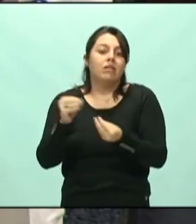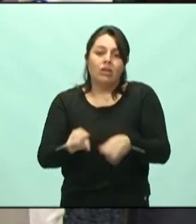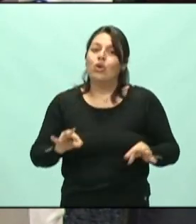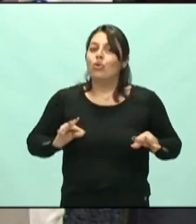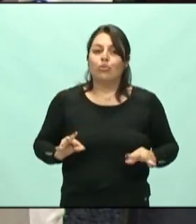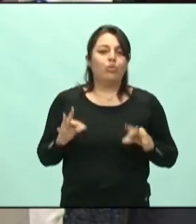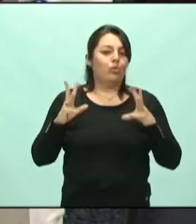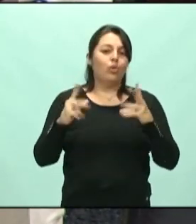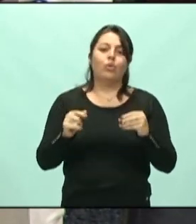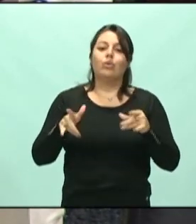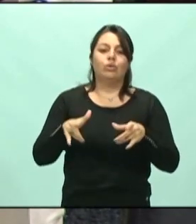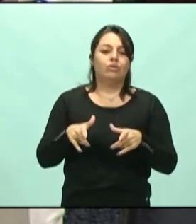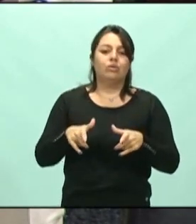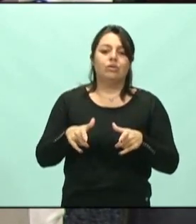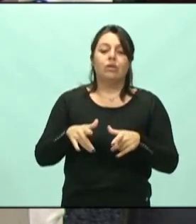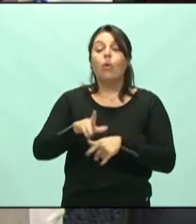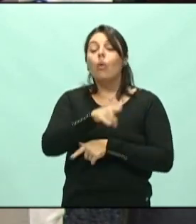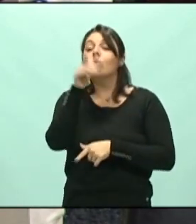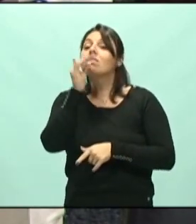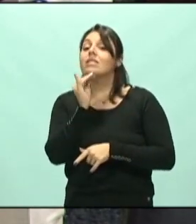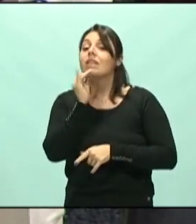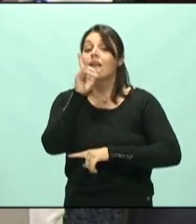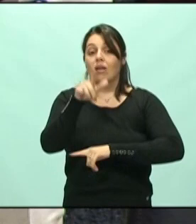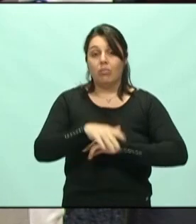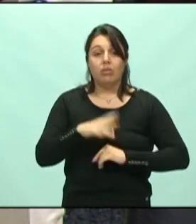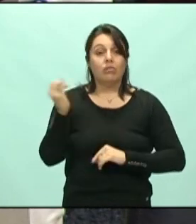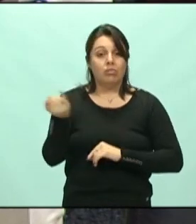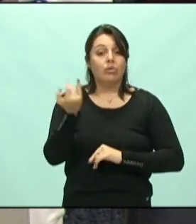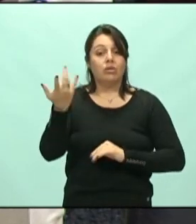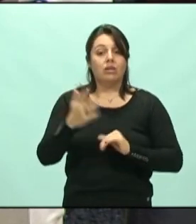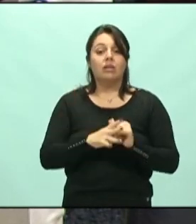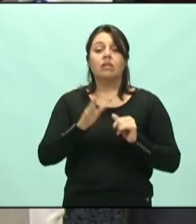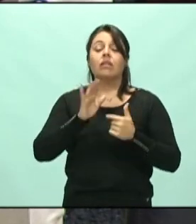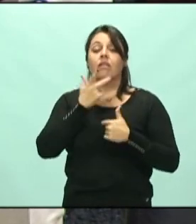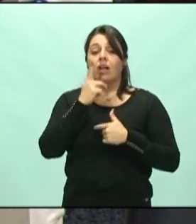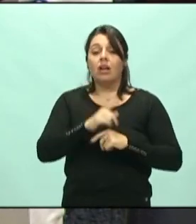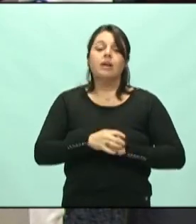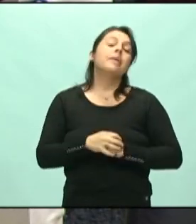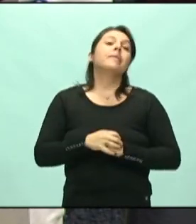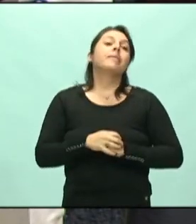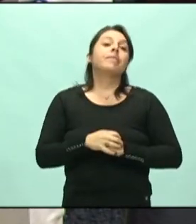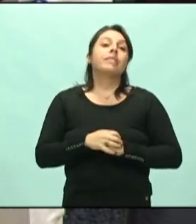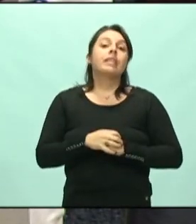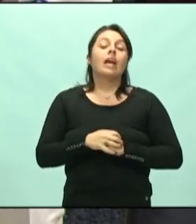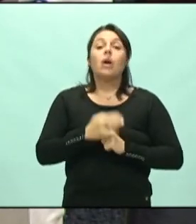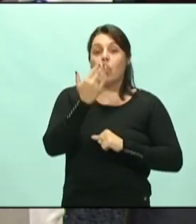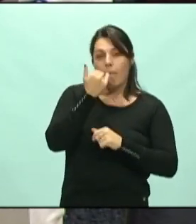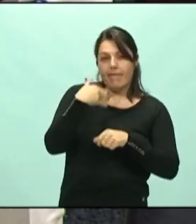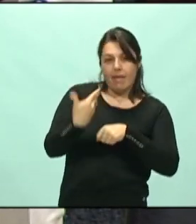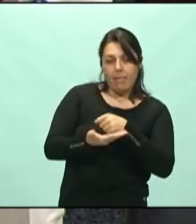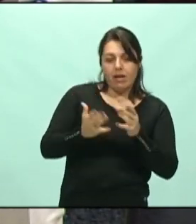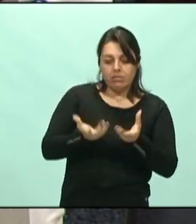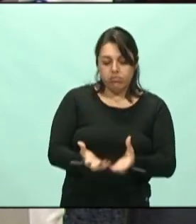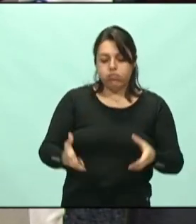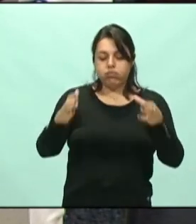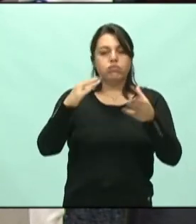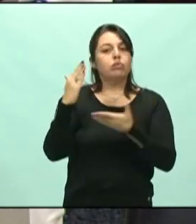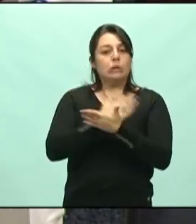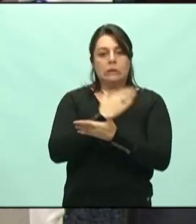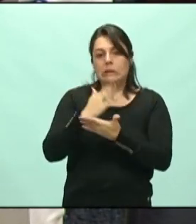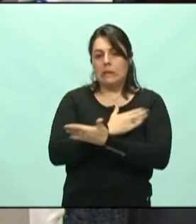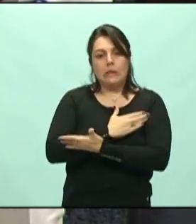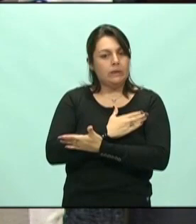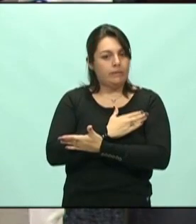cadeias. Só um outro exemplo. Isso é importante, acho que, destacar. A cesta básica toda foi tirada.